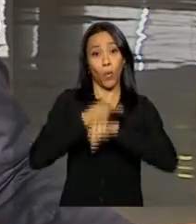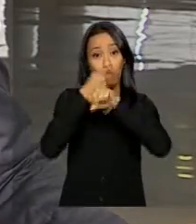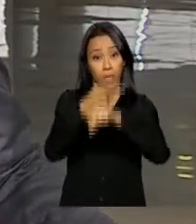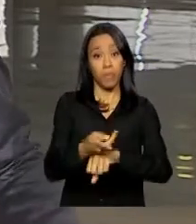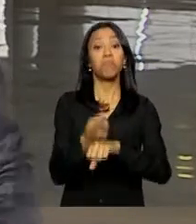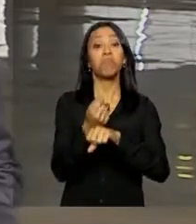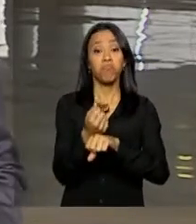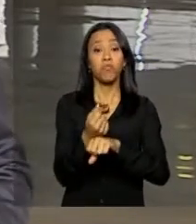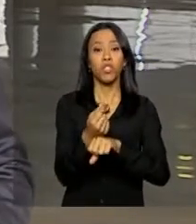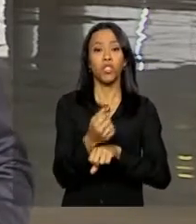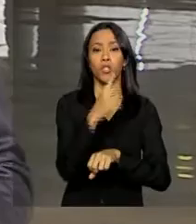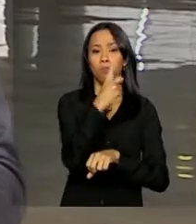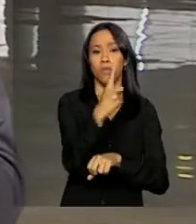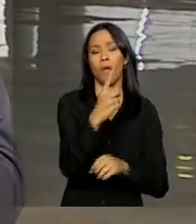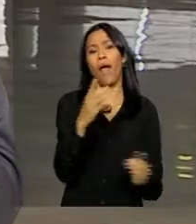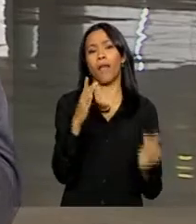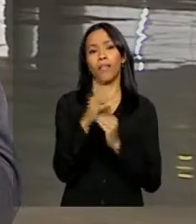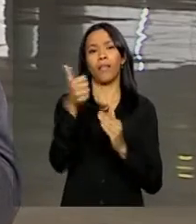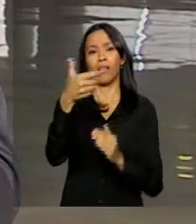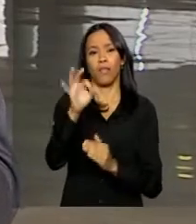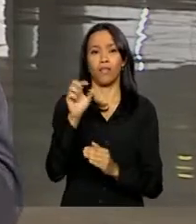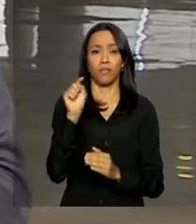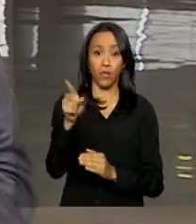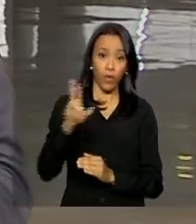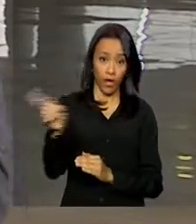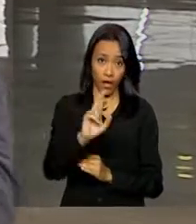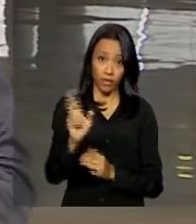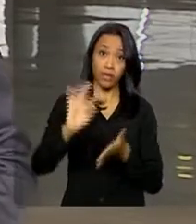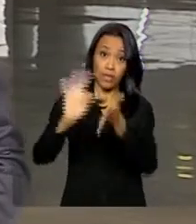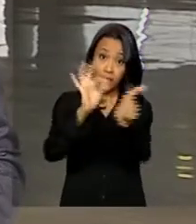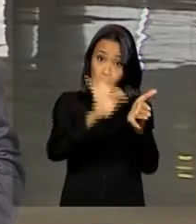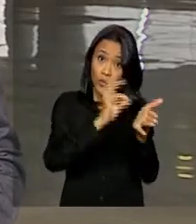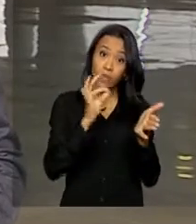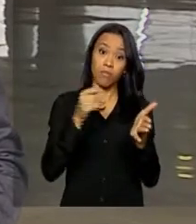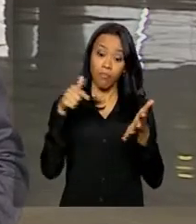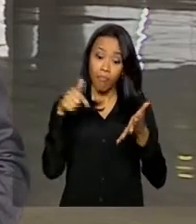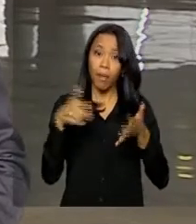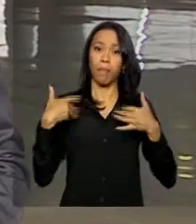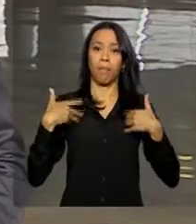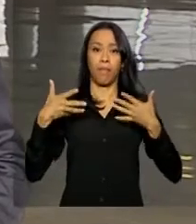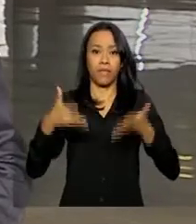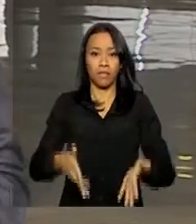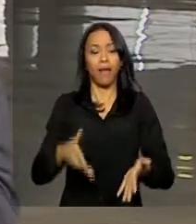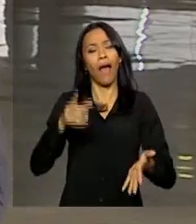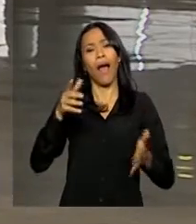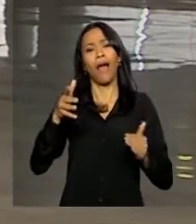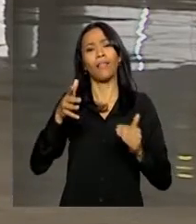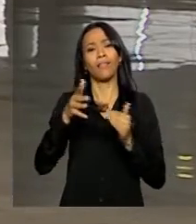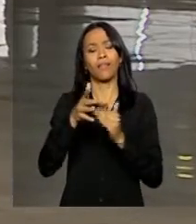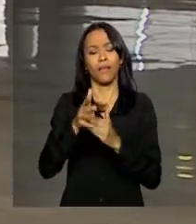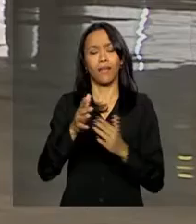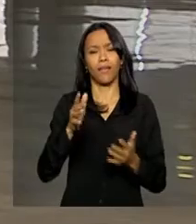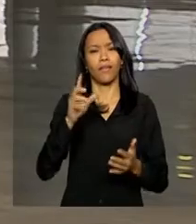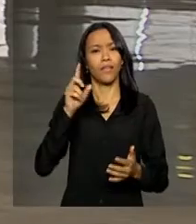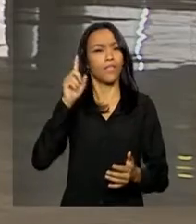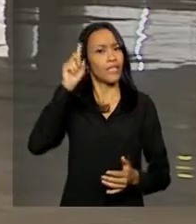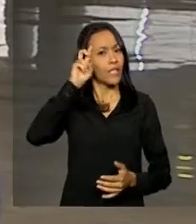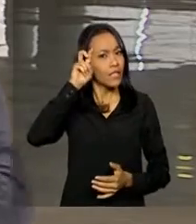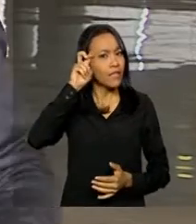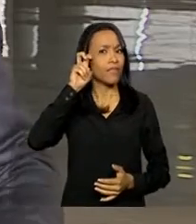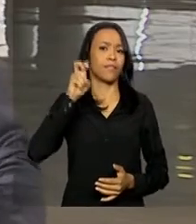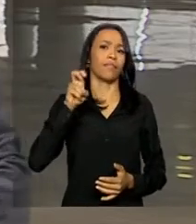mil até dez mil reais e as inscrições para esse concurso podem ser feitas até a próxima quinta-feira.